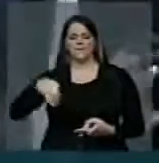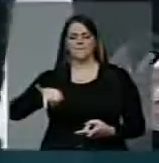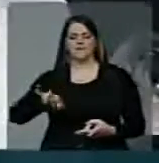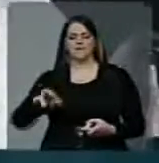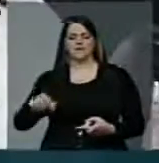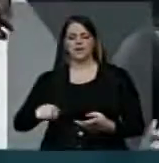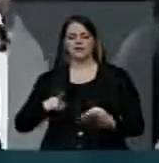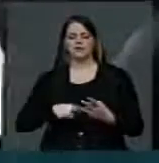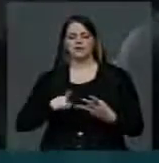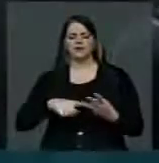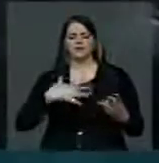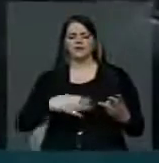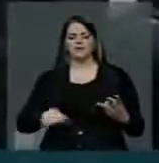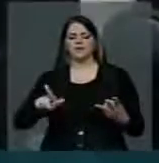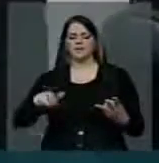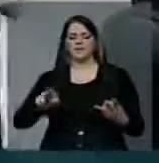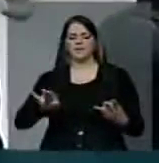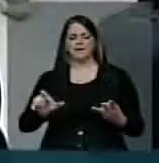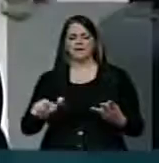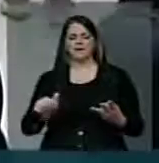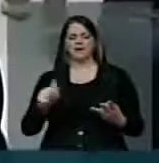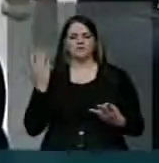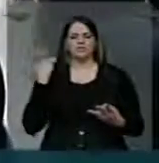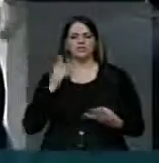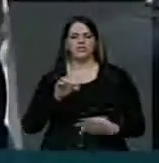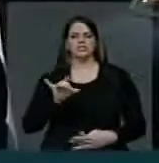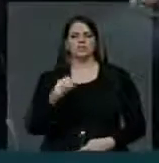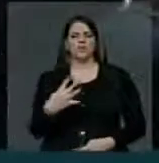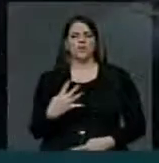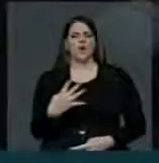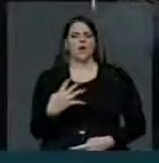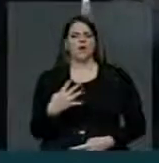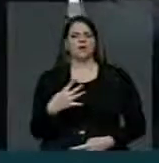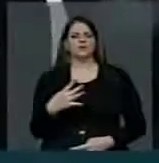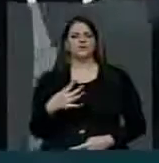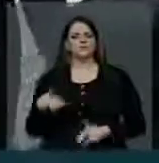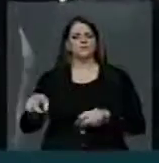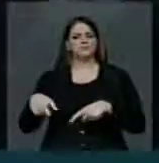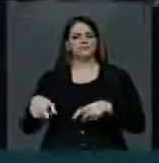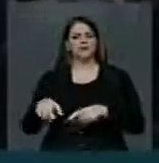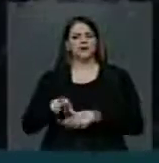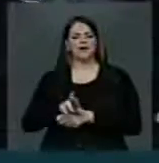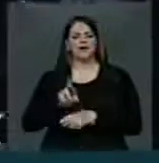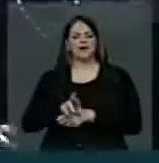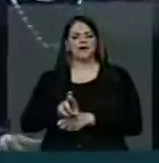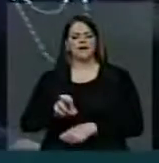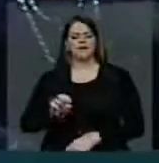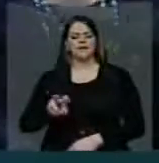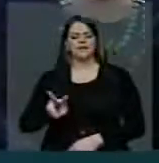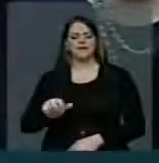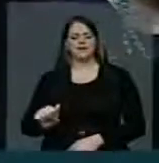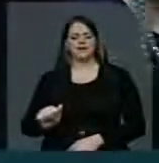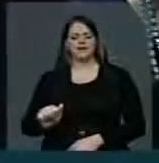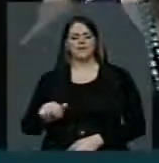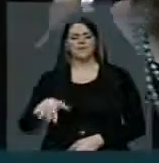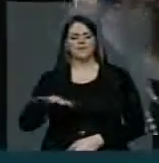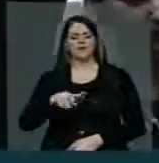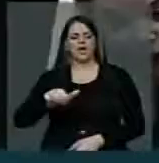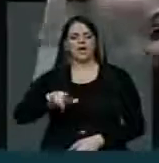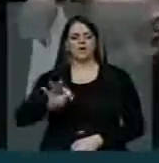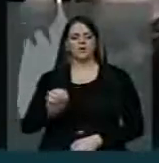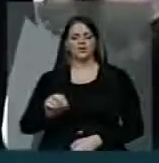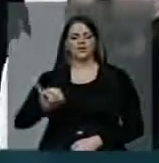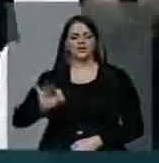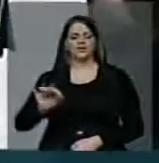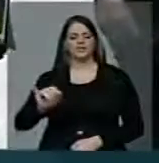fato ocorrido no dia 4 deste mês na sua propriedade, numa reserva lá no alto do Itajaí, no estado de